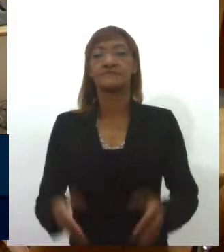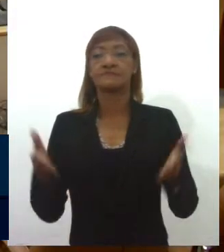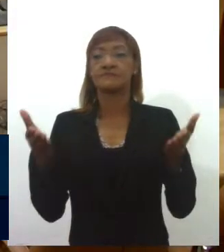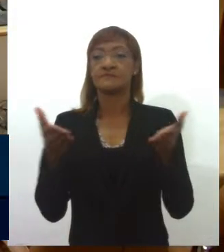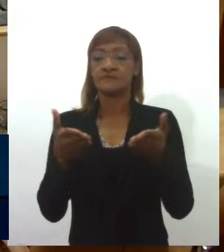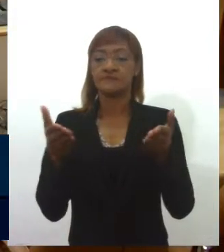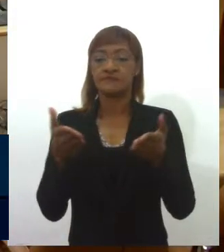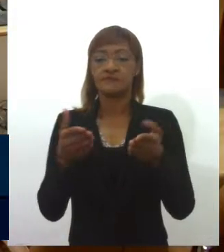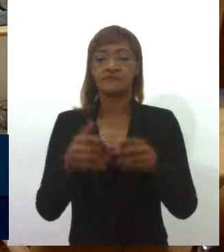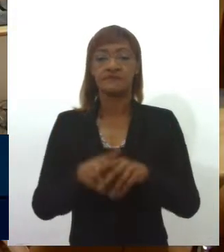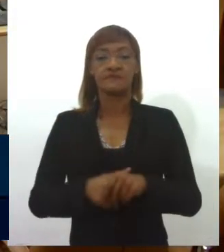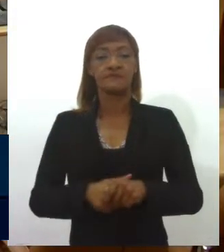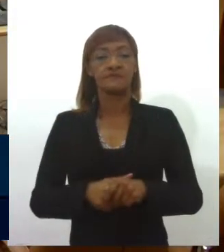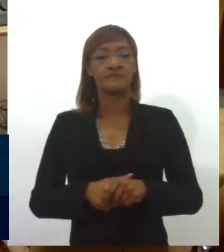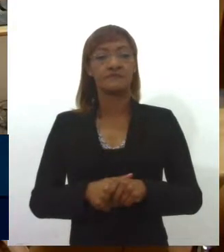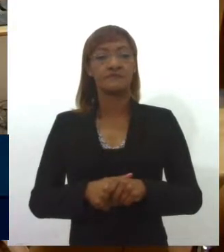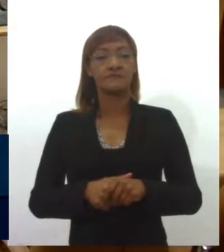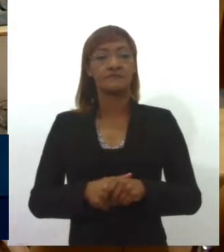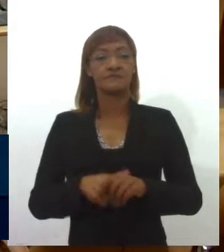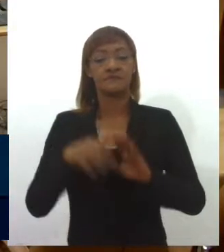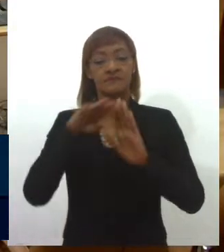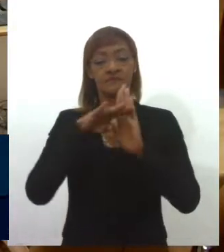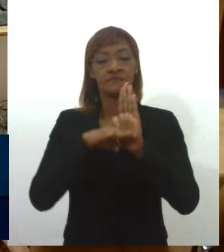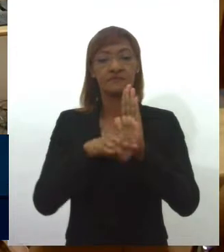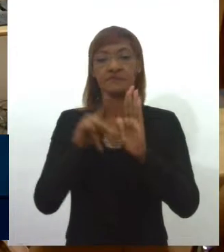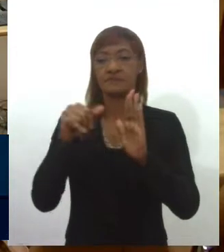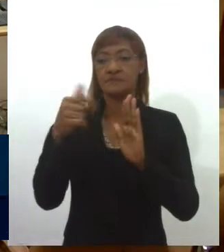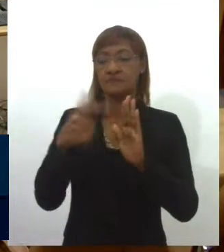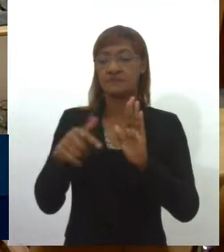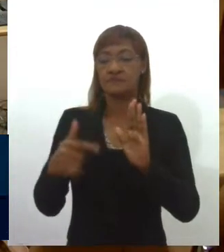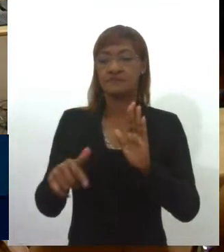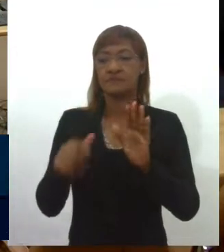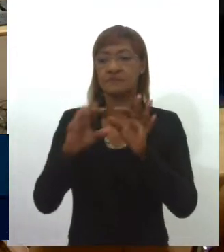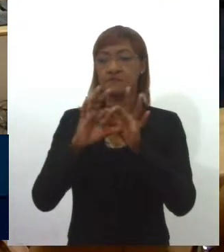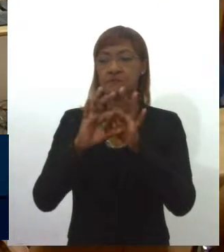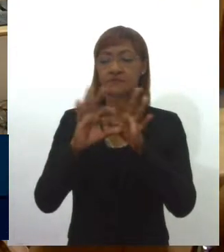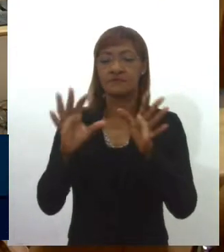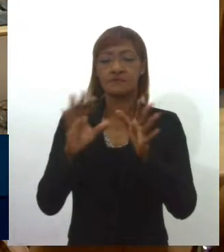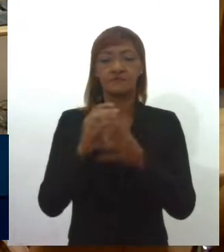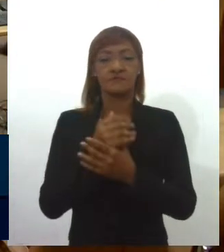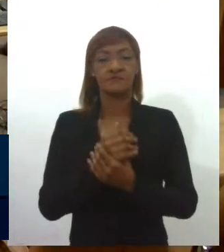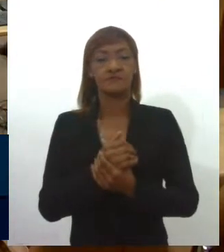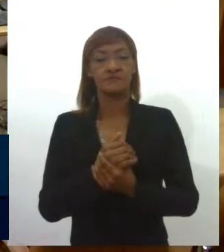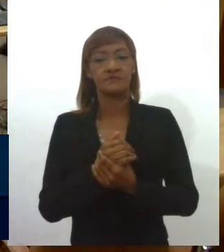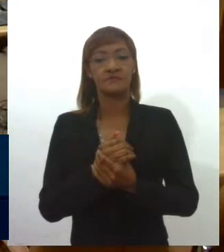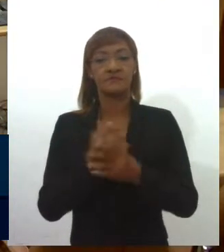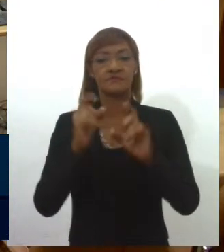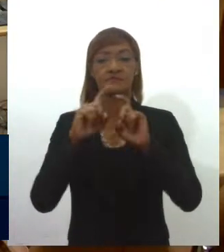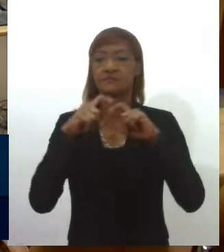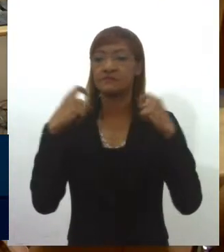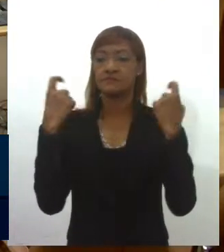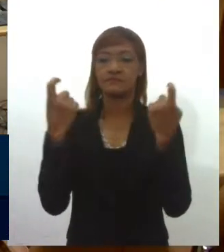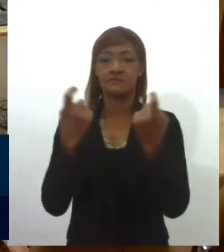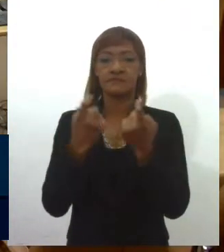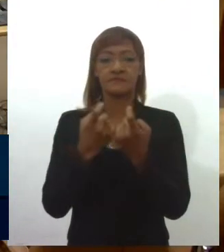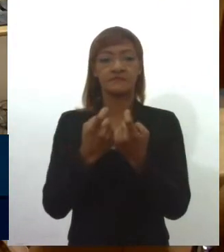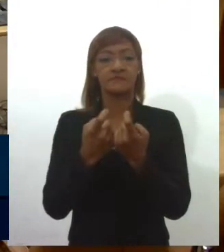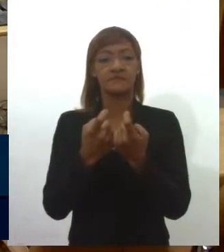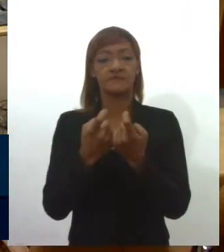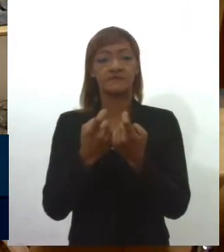Passemos a ordem do dia, não havendo matéria a ser deliberada, passemos ao grande expediente.